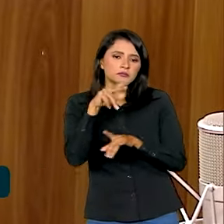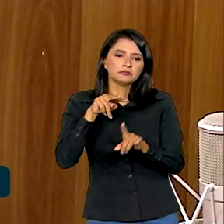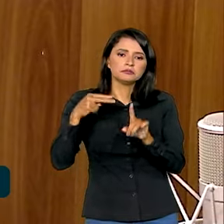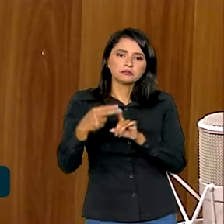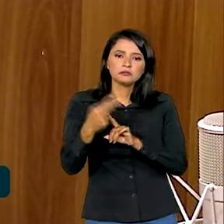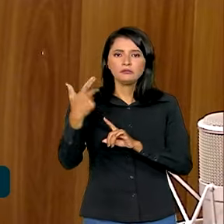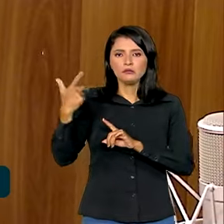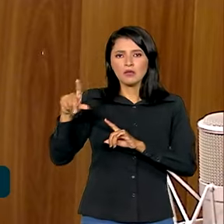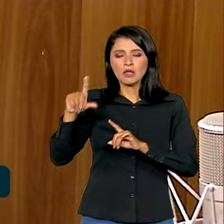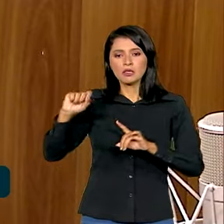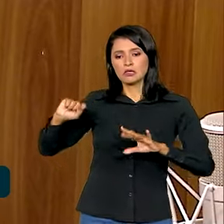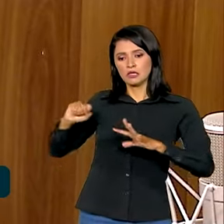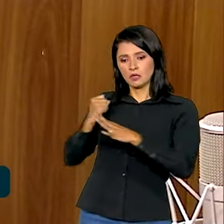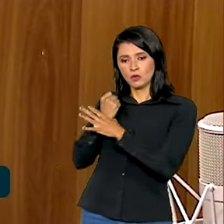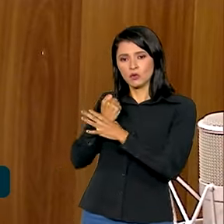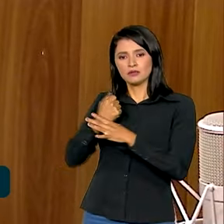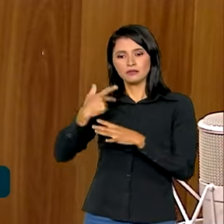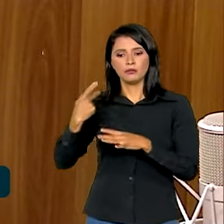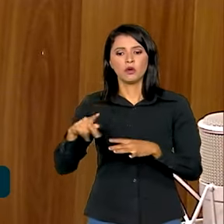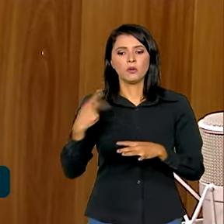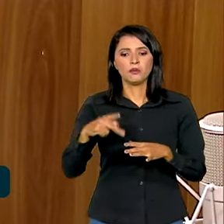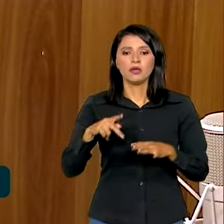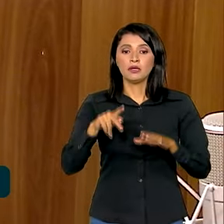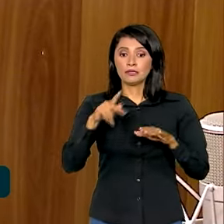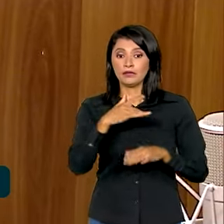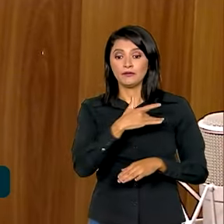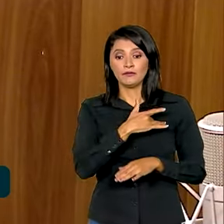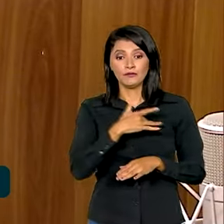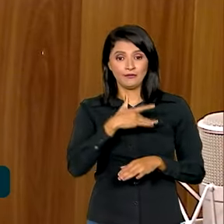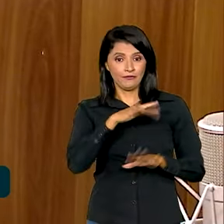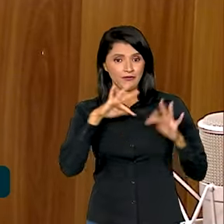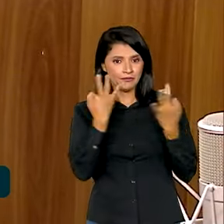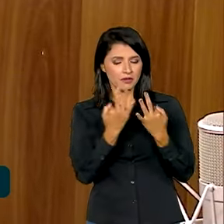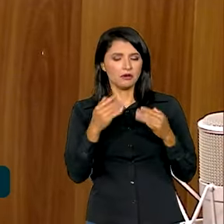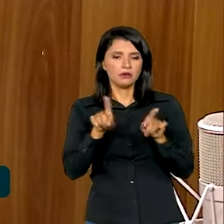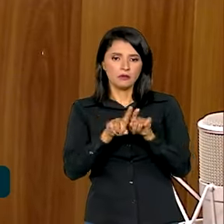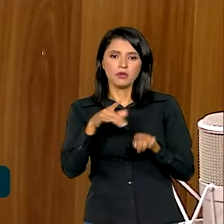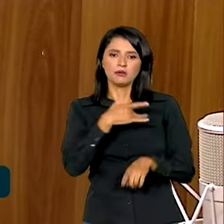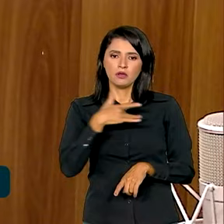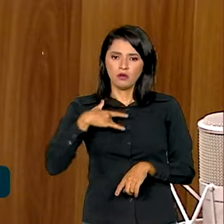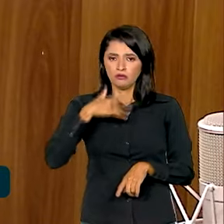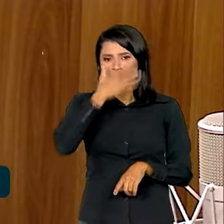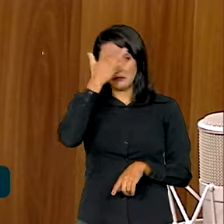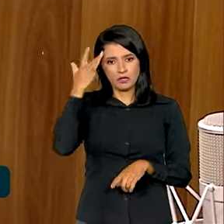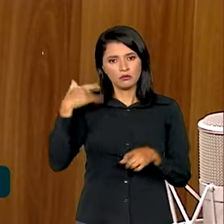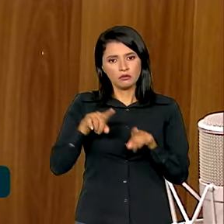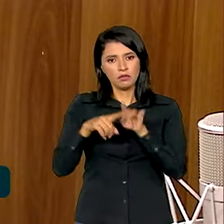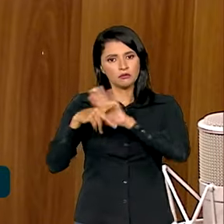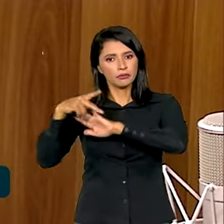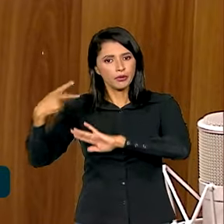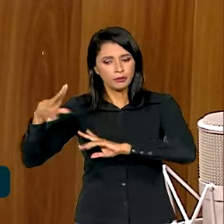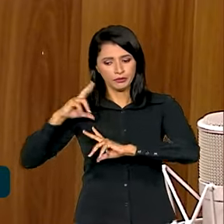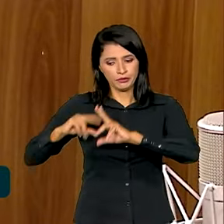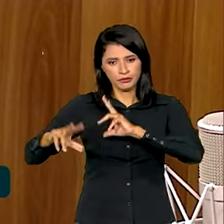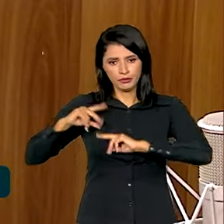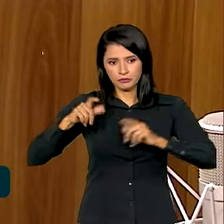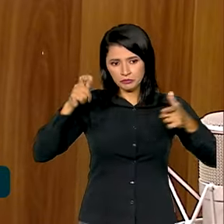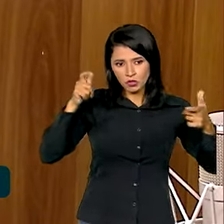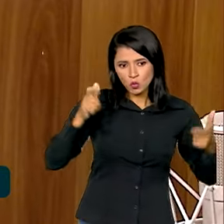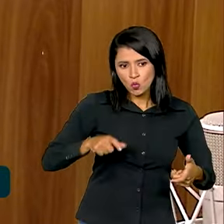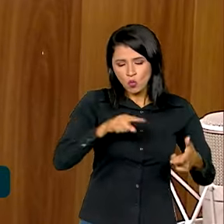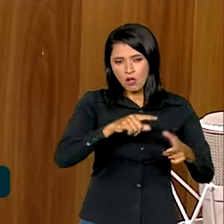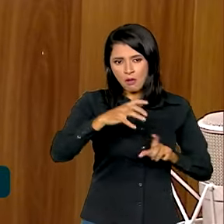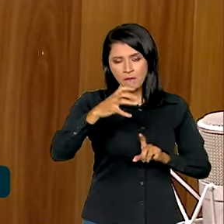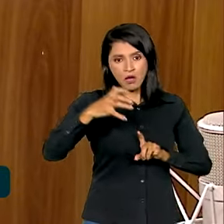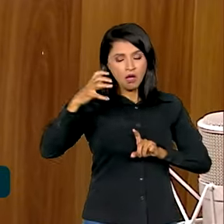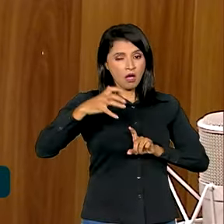não só da segurança das famílias, mas da saúde física e mental? Quer dizer, você estar em um ambiente que te provoca